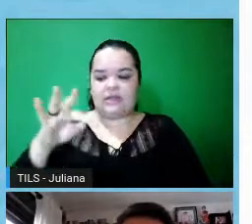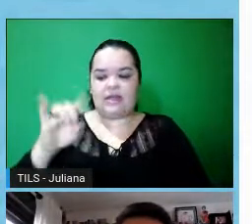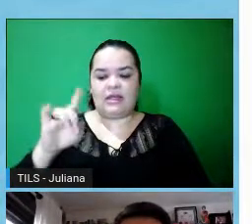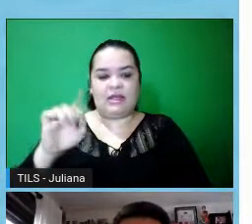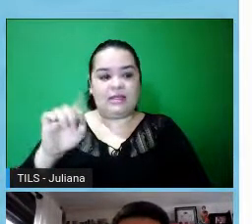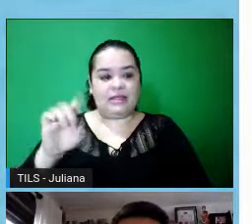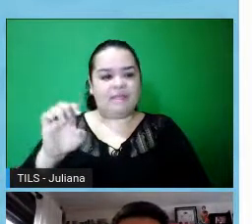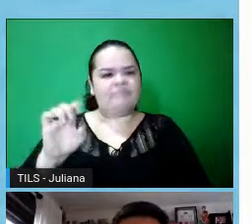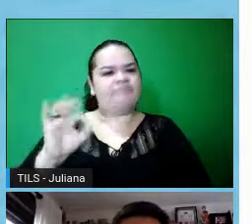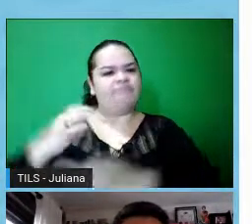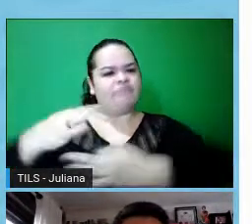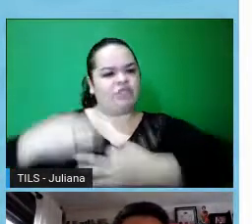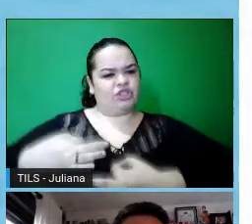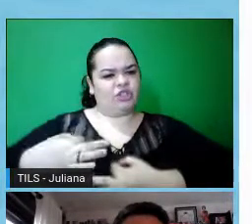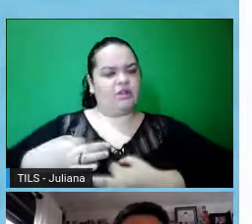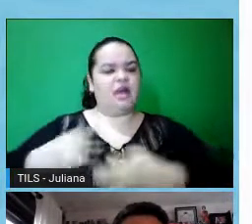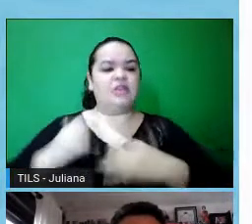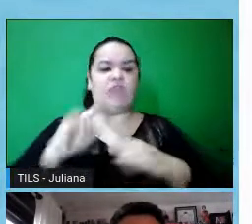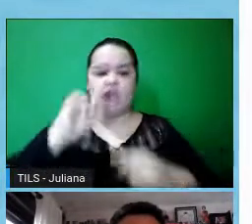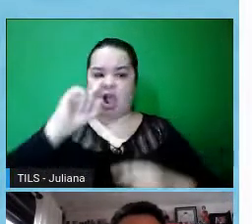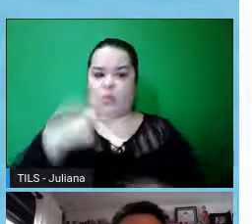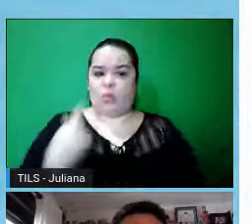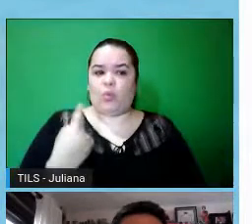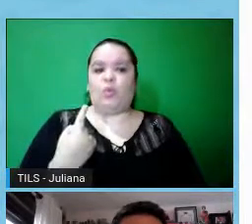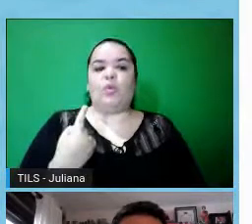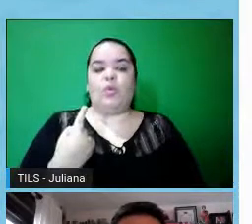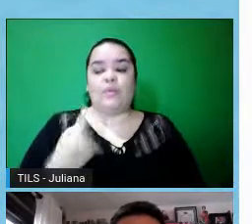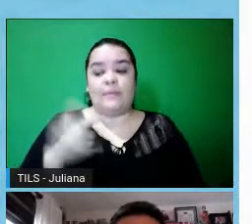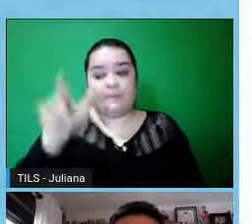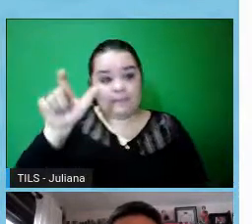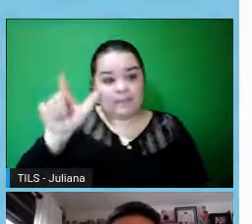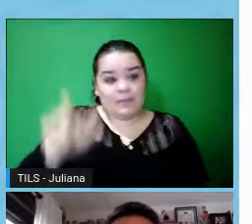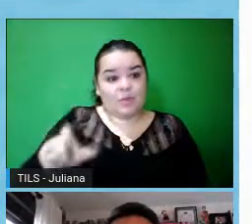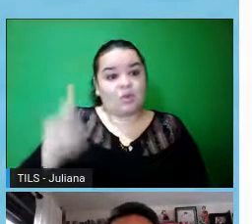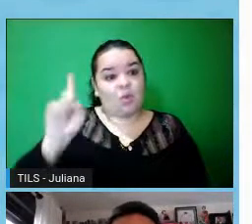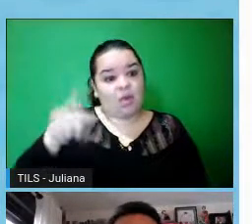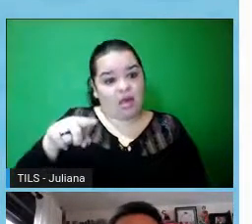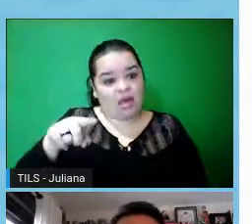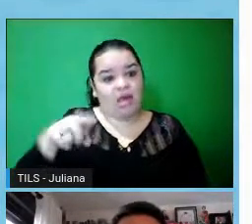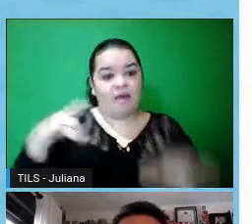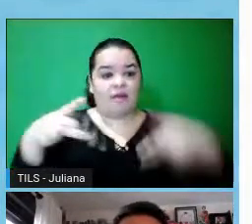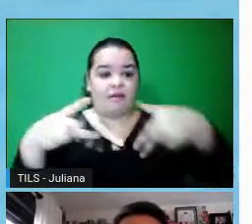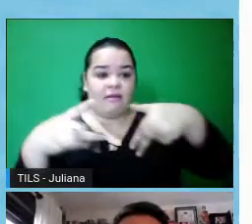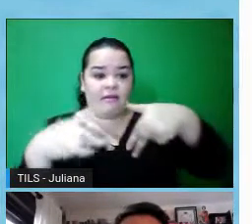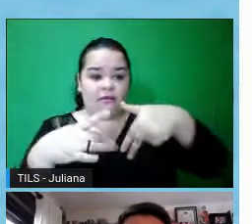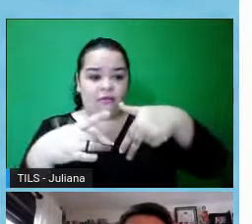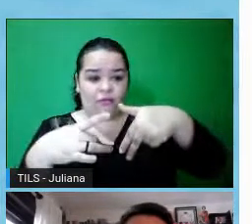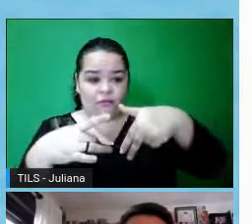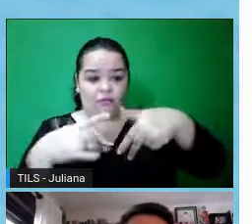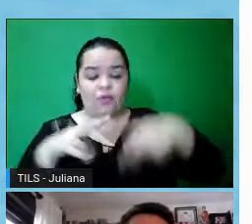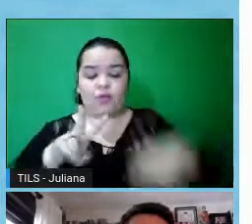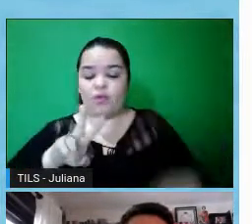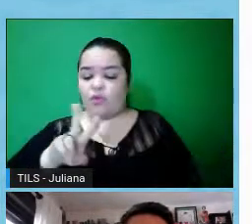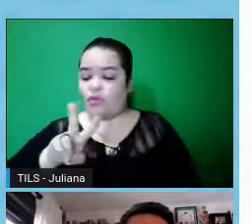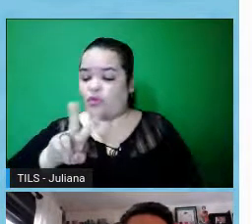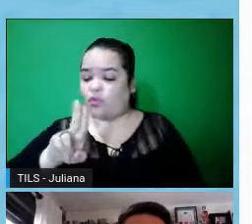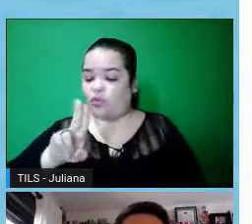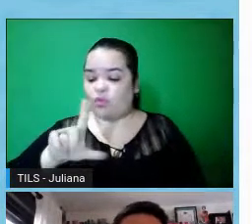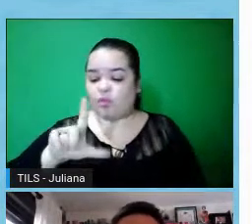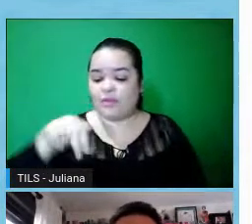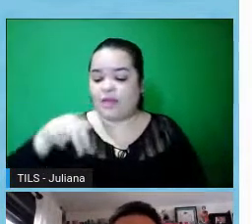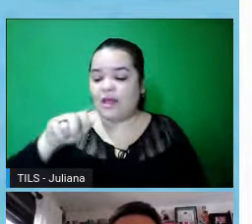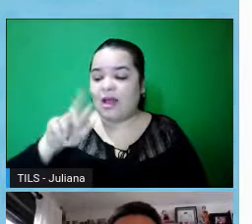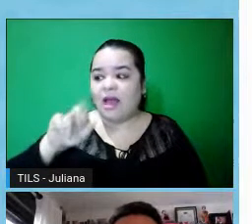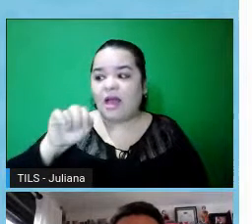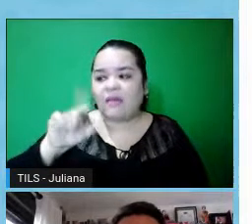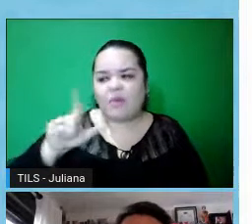vulnerabilidade do mesmo, então, o participante é sempre a parte vulnerável em um projeto de pesquisa, e tem que ser assegurada a sua vontade de contribuir e